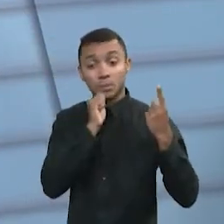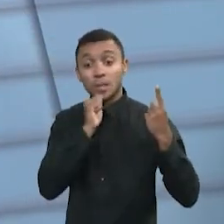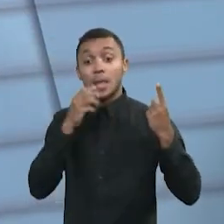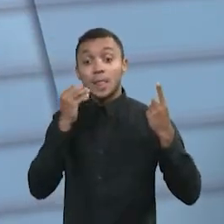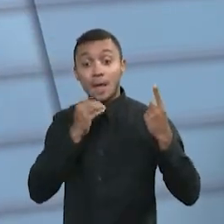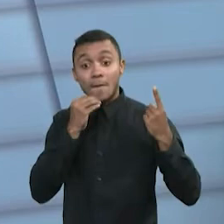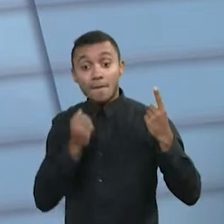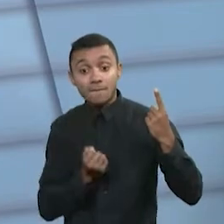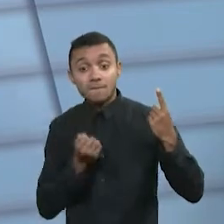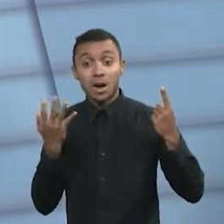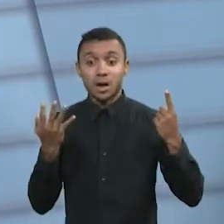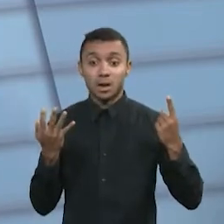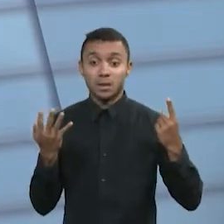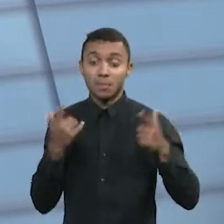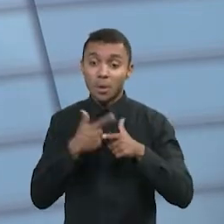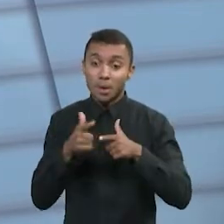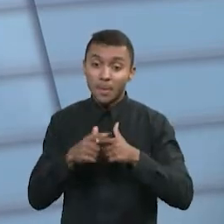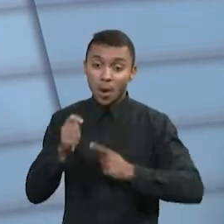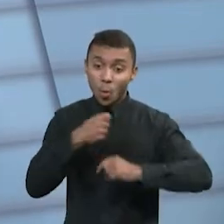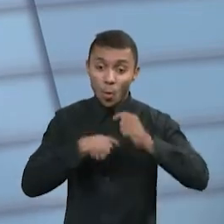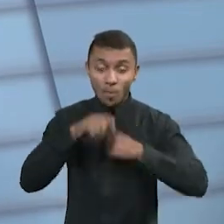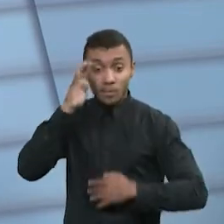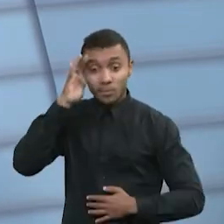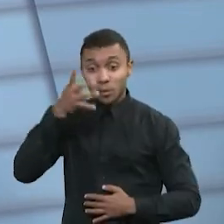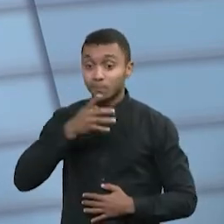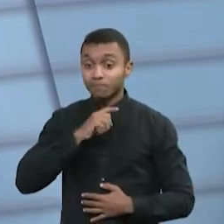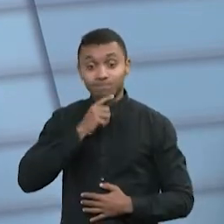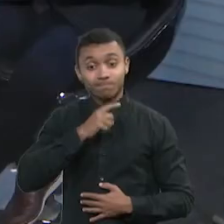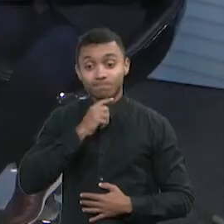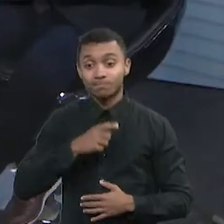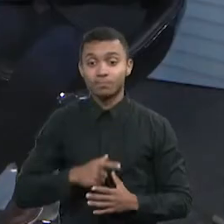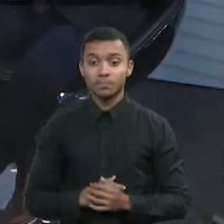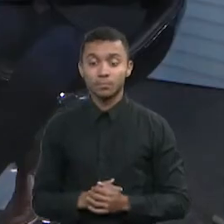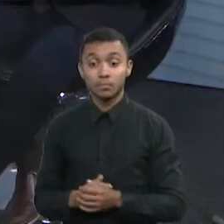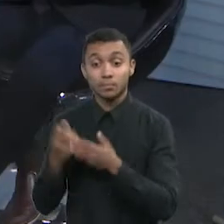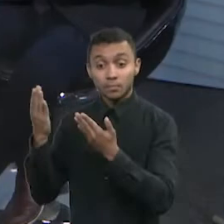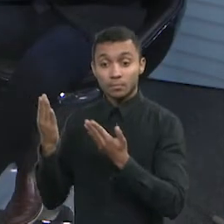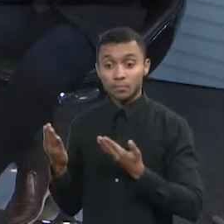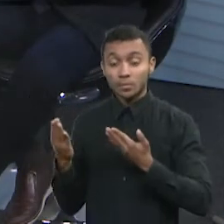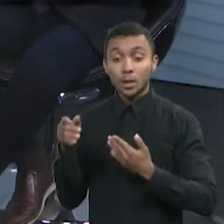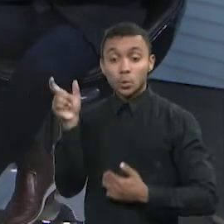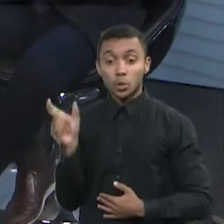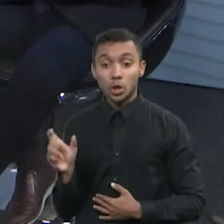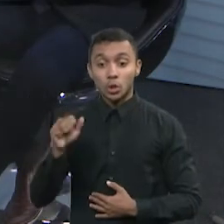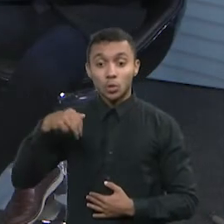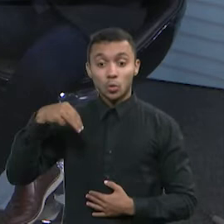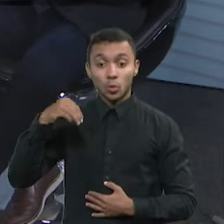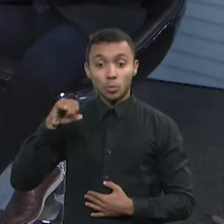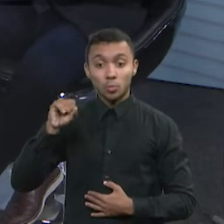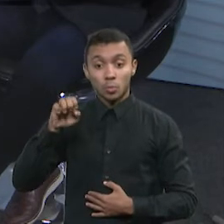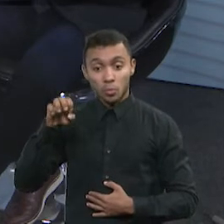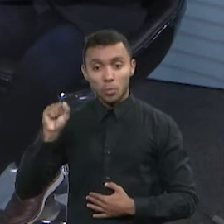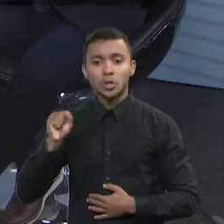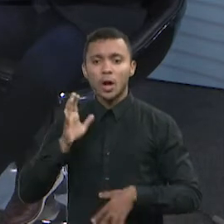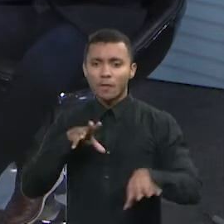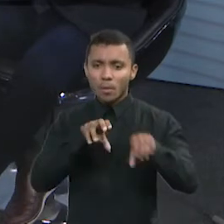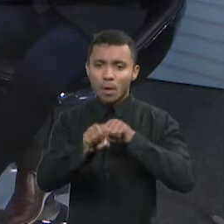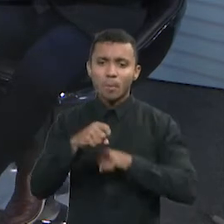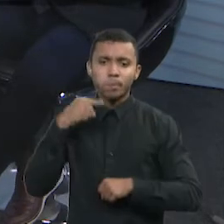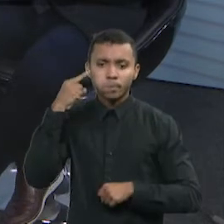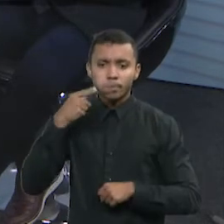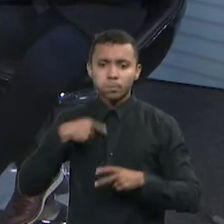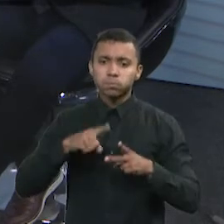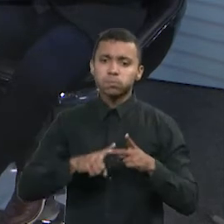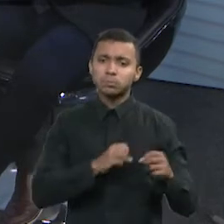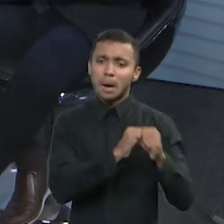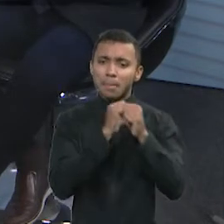econômico dessa forma, tá? Está aqui o Moisés que é da MKF Contabilidade, ele é advogado, é contador, consultor,